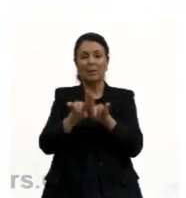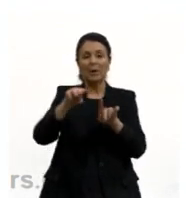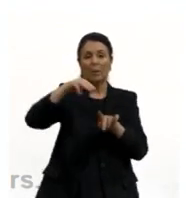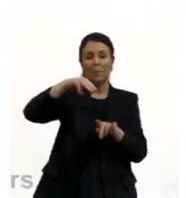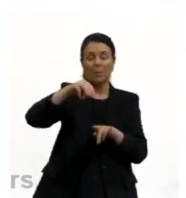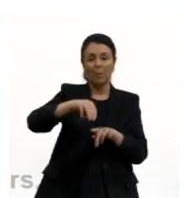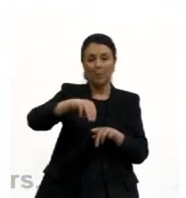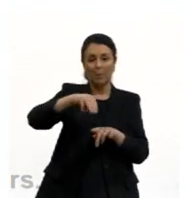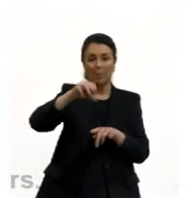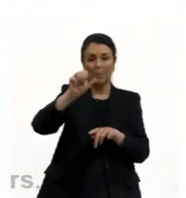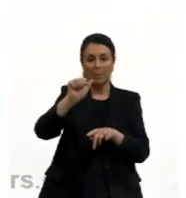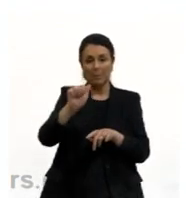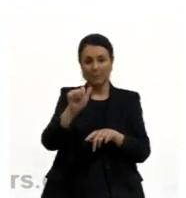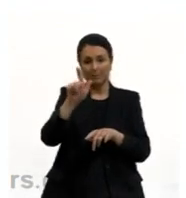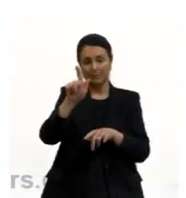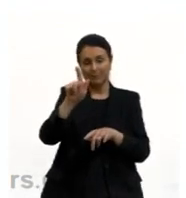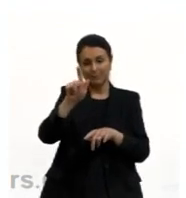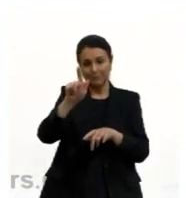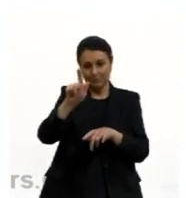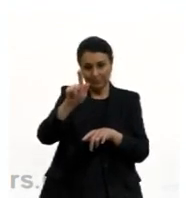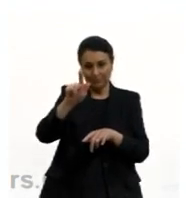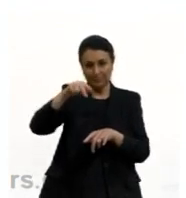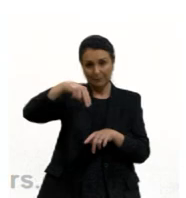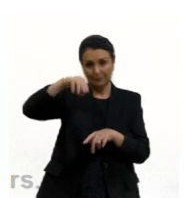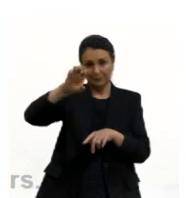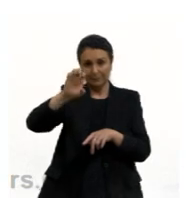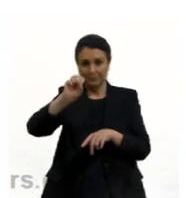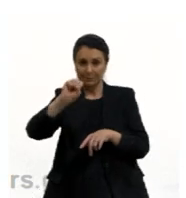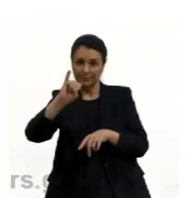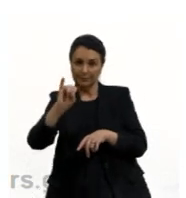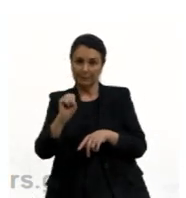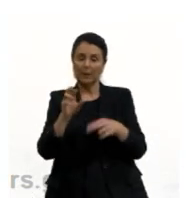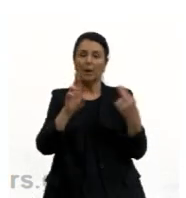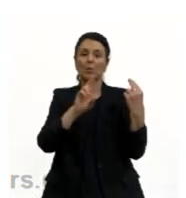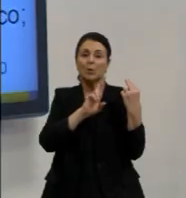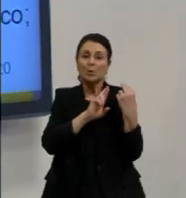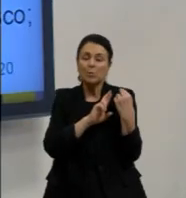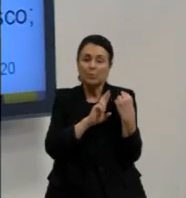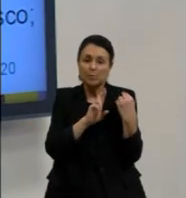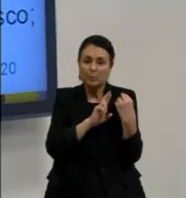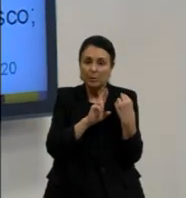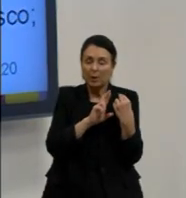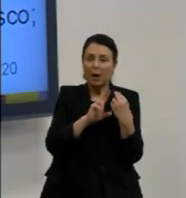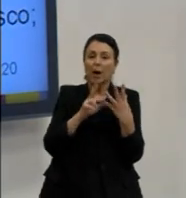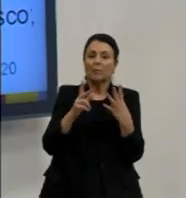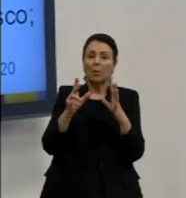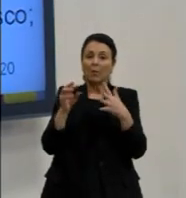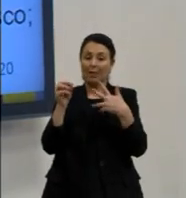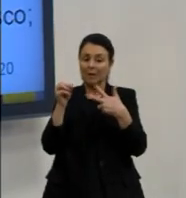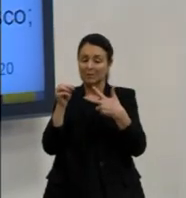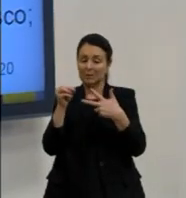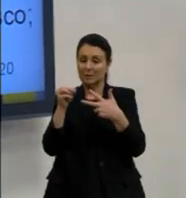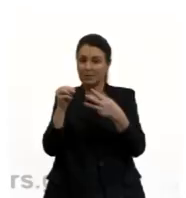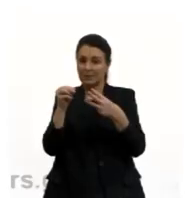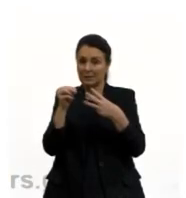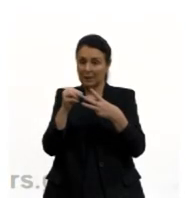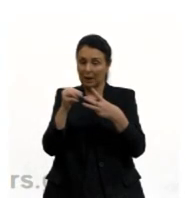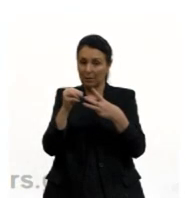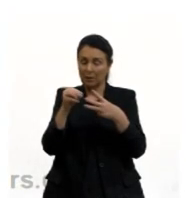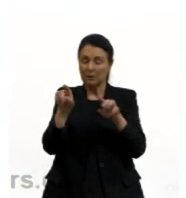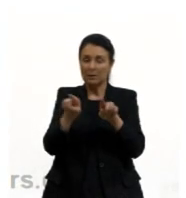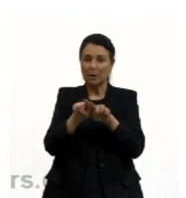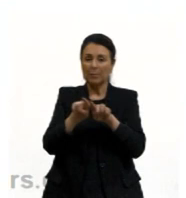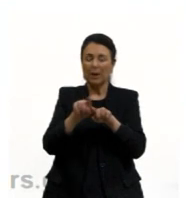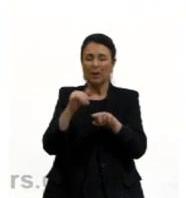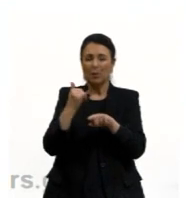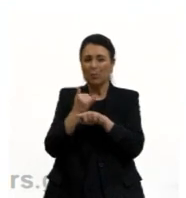disparam as reações químicas que ocorrem no nosso organismo, responsável pelo amadurecimento das células. O ferro, né,